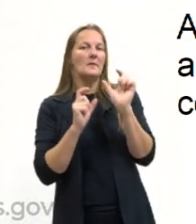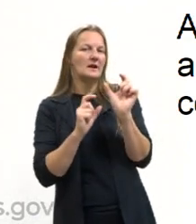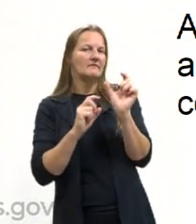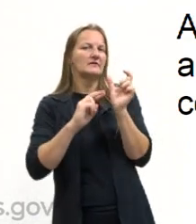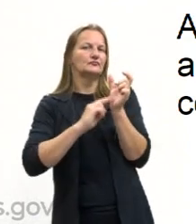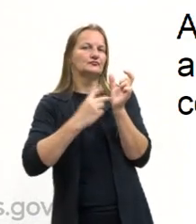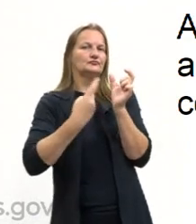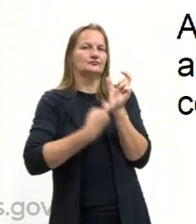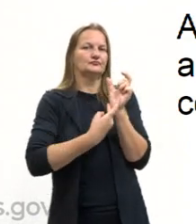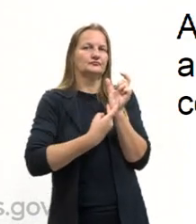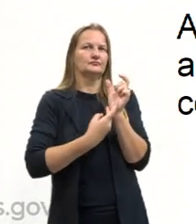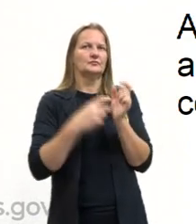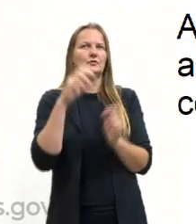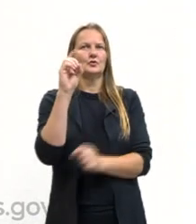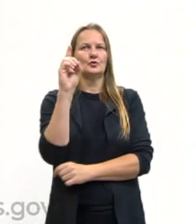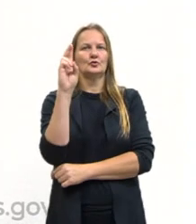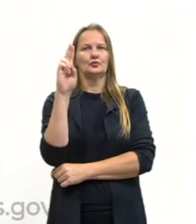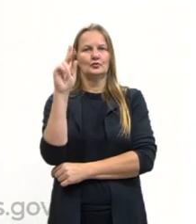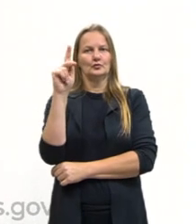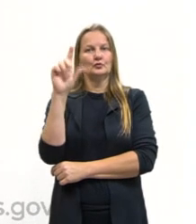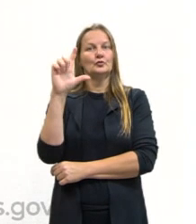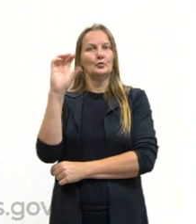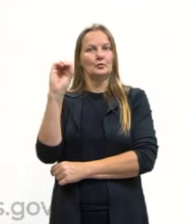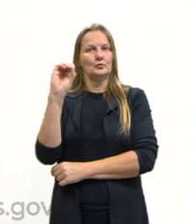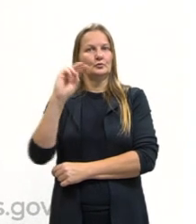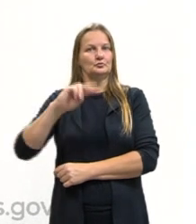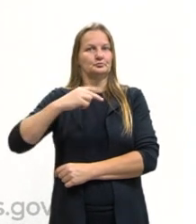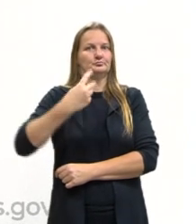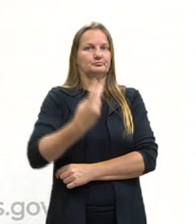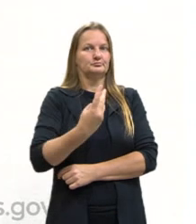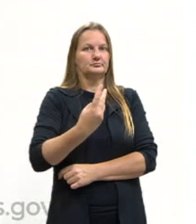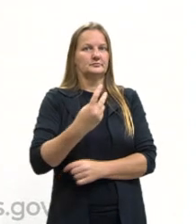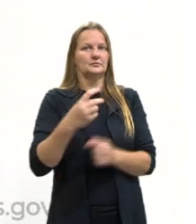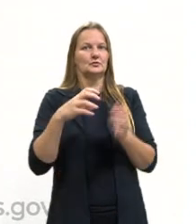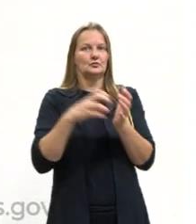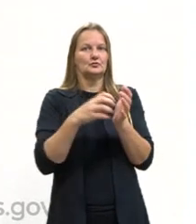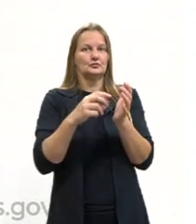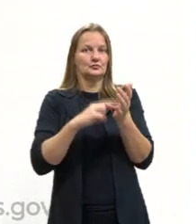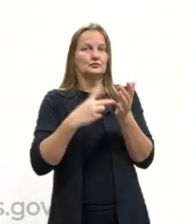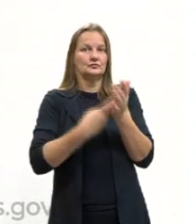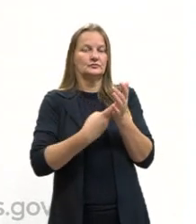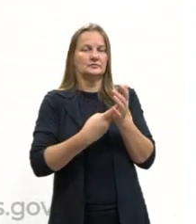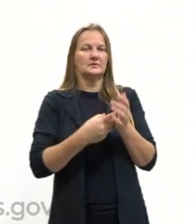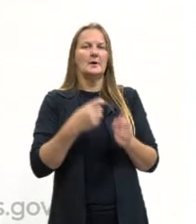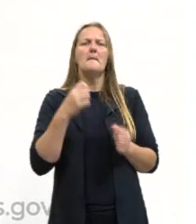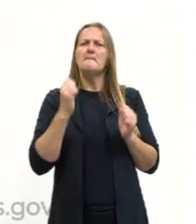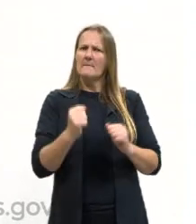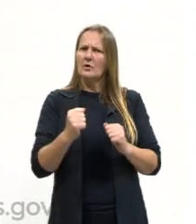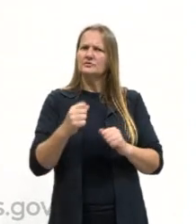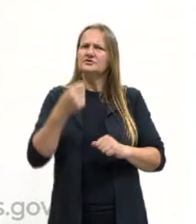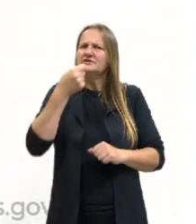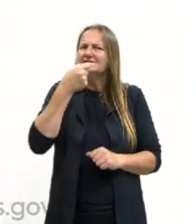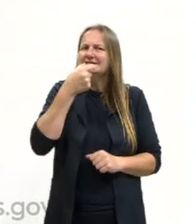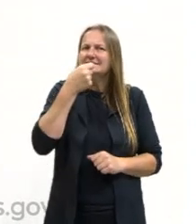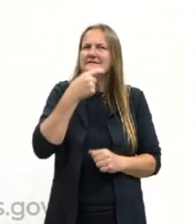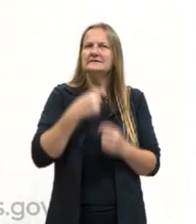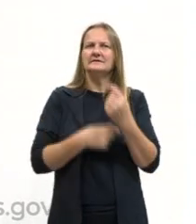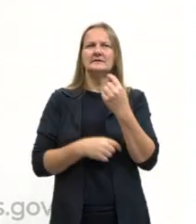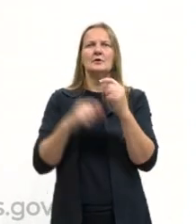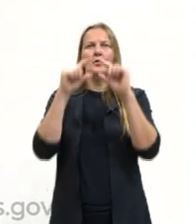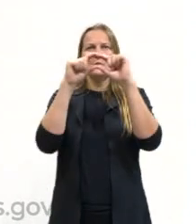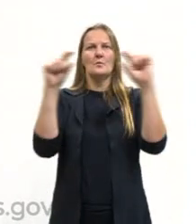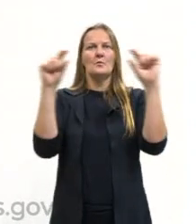O duplo sentido, ele pode ser usado para causar ironia. E aqui eu tenho uma